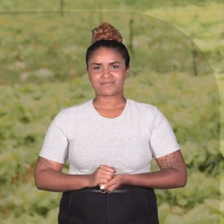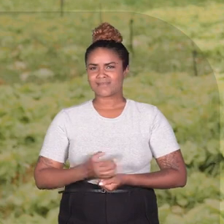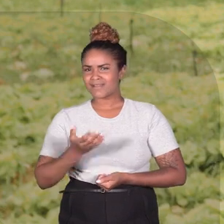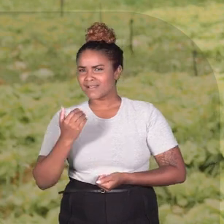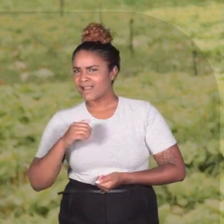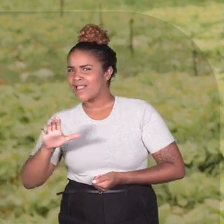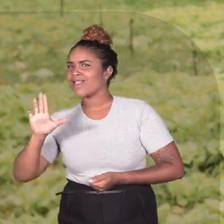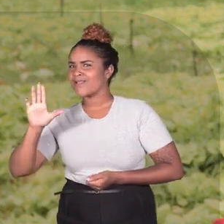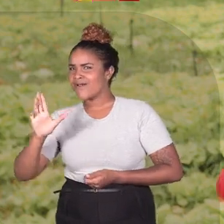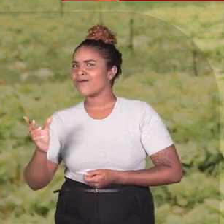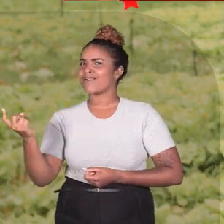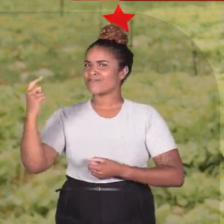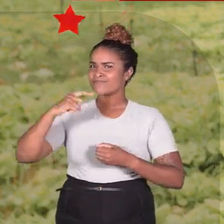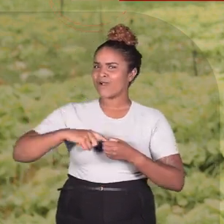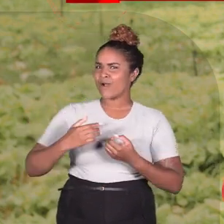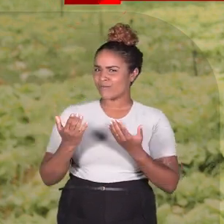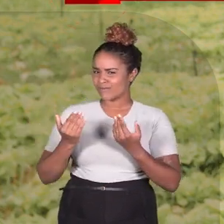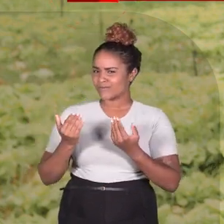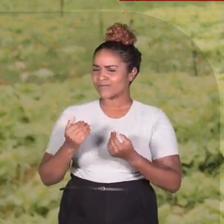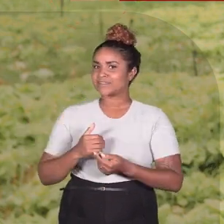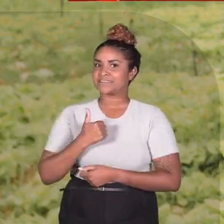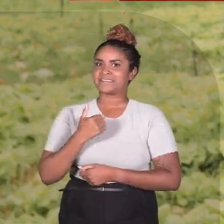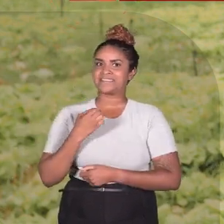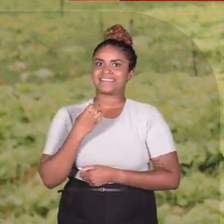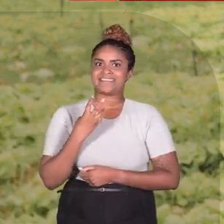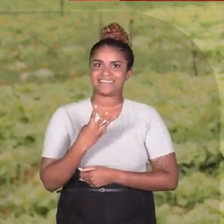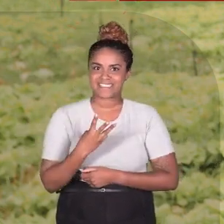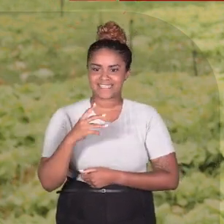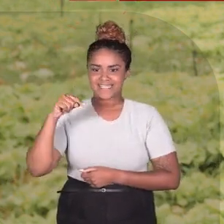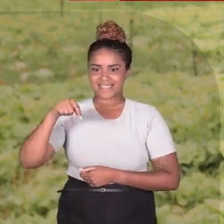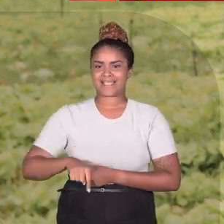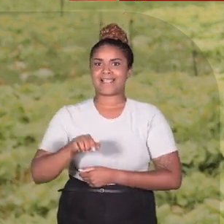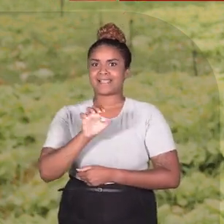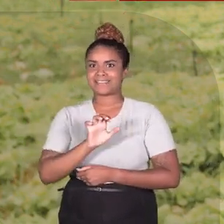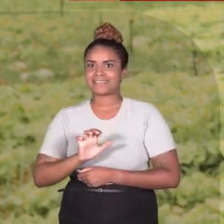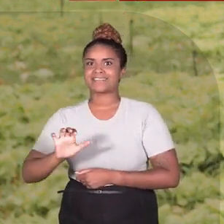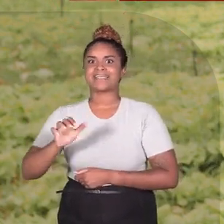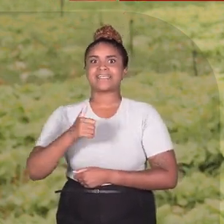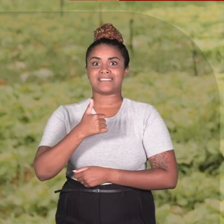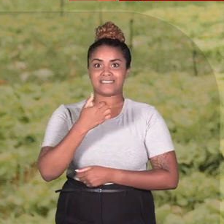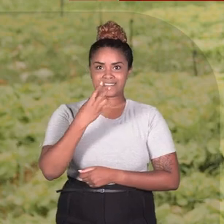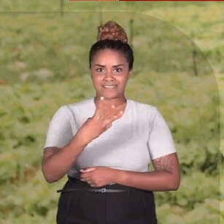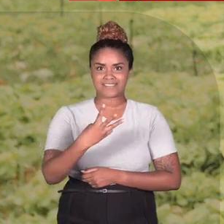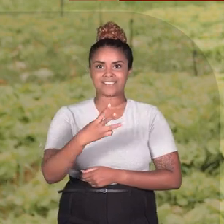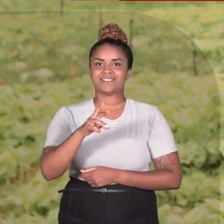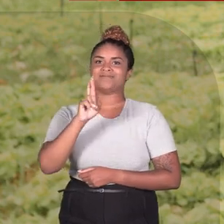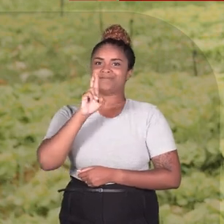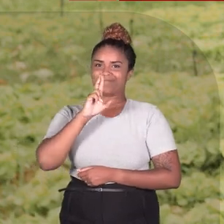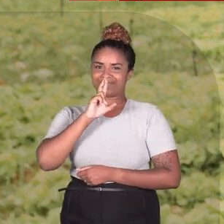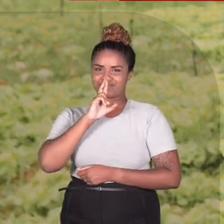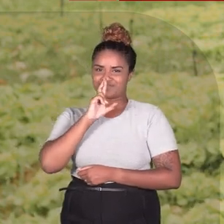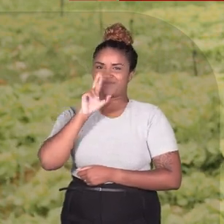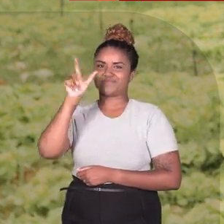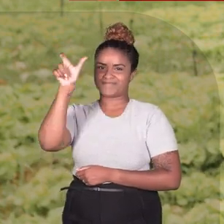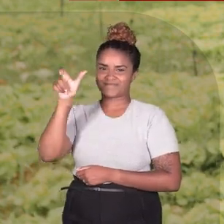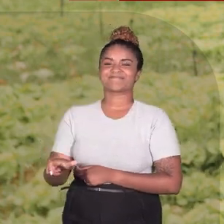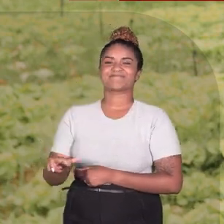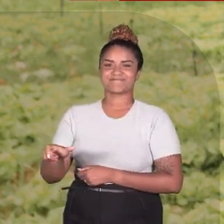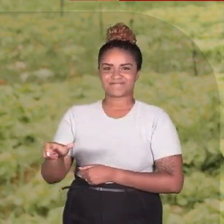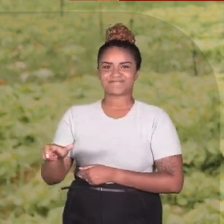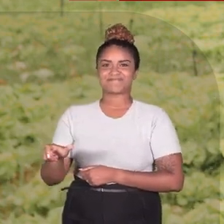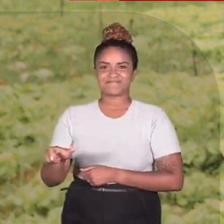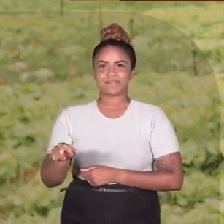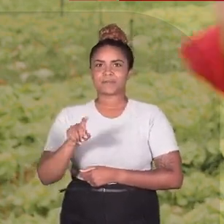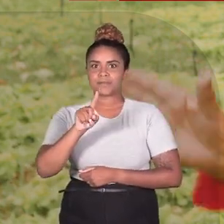Manda o Lula de volta, né? Com o 13. E no Estado, o 13 do Rogério Carvalho.